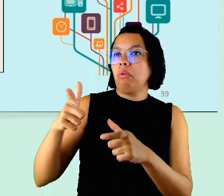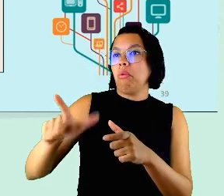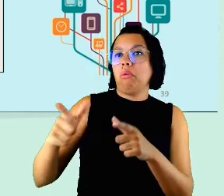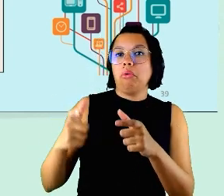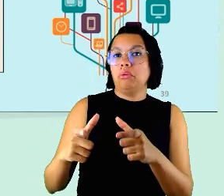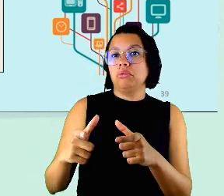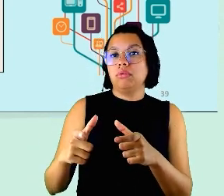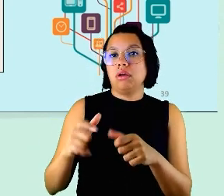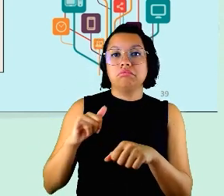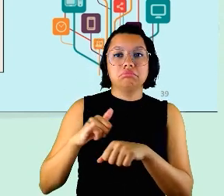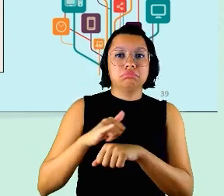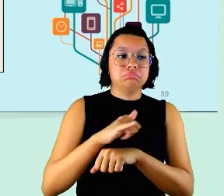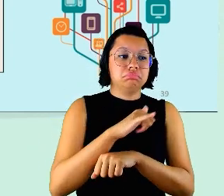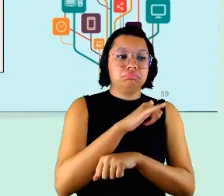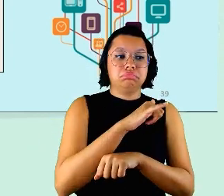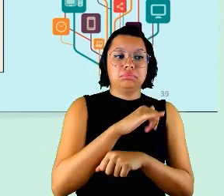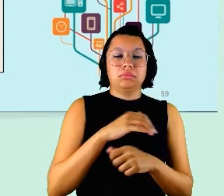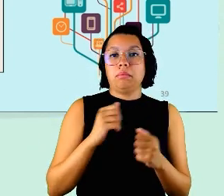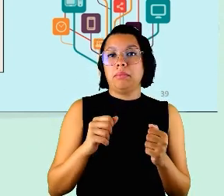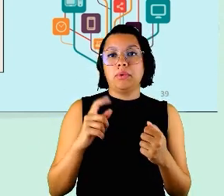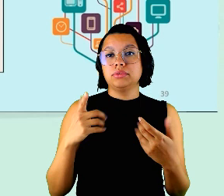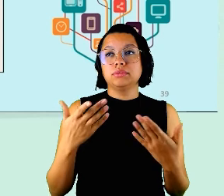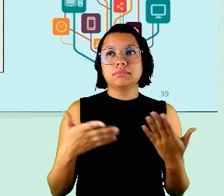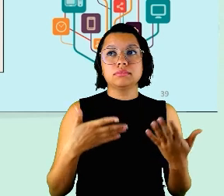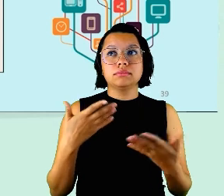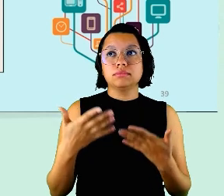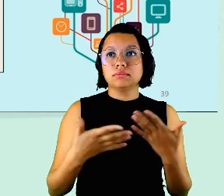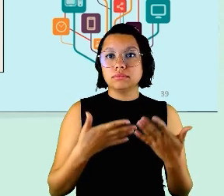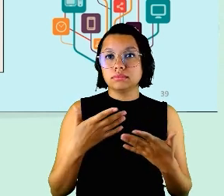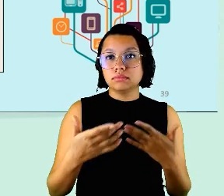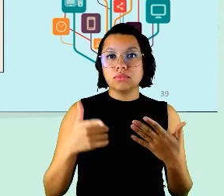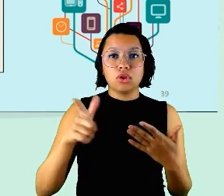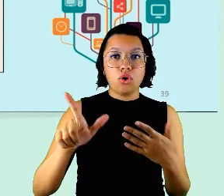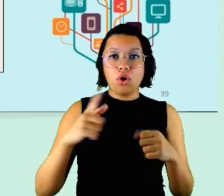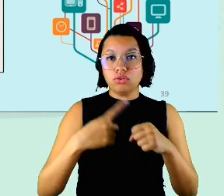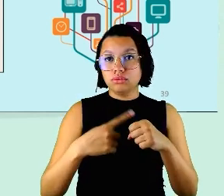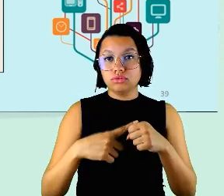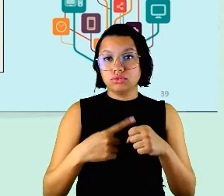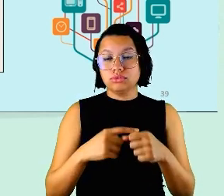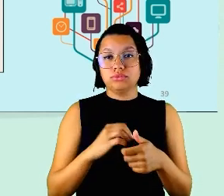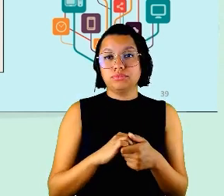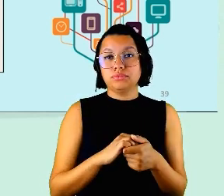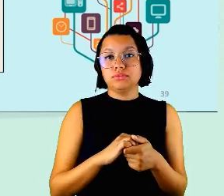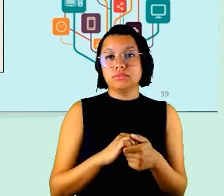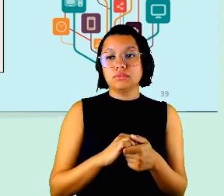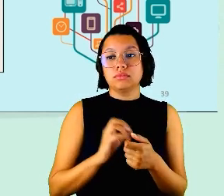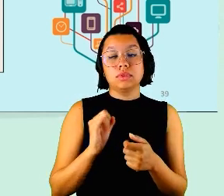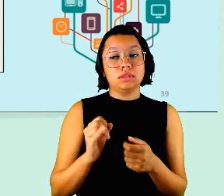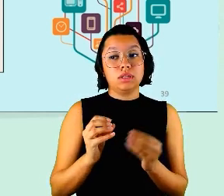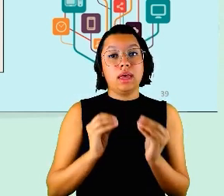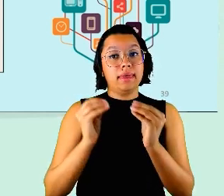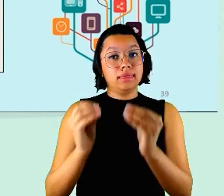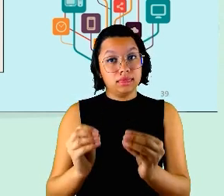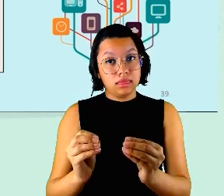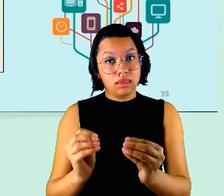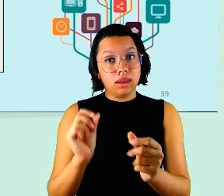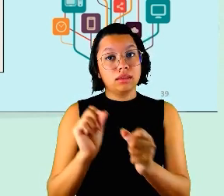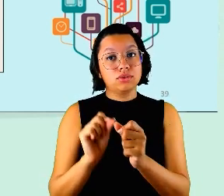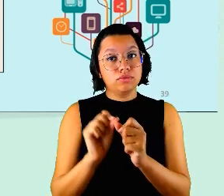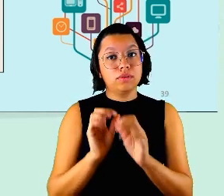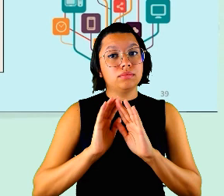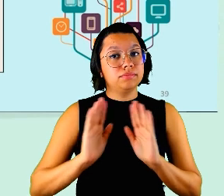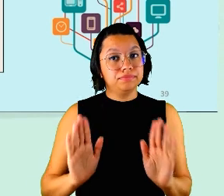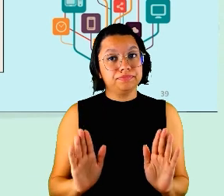aeroporto elas podem estar em outra cidade né desde que as entregas sejam feitas